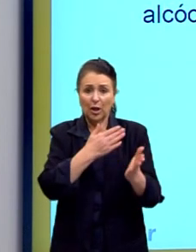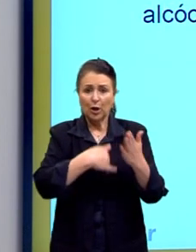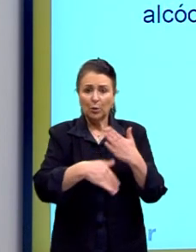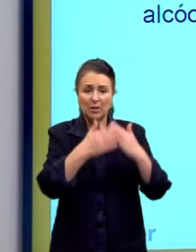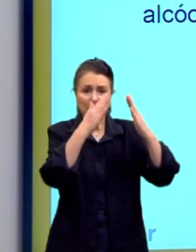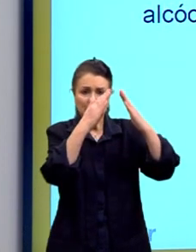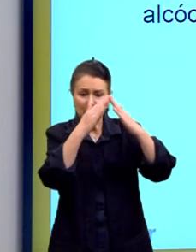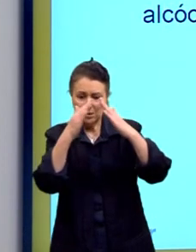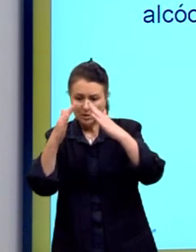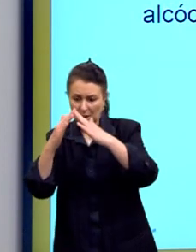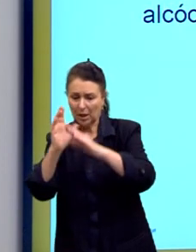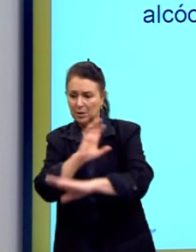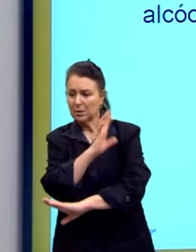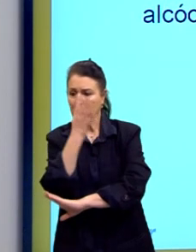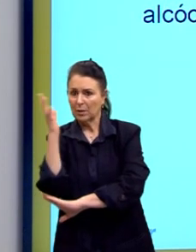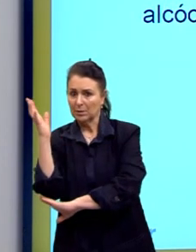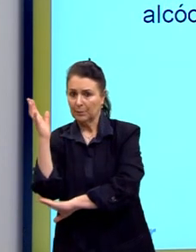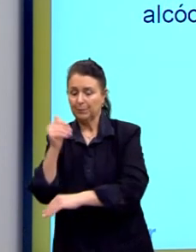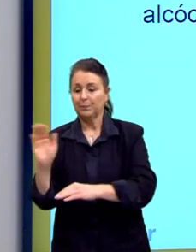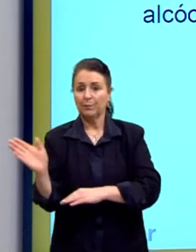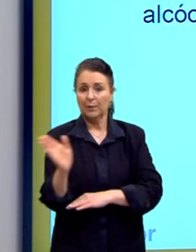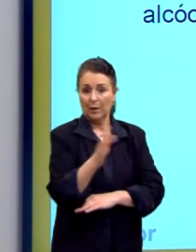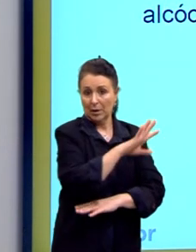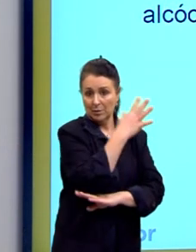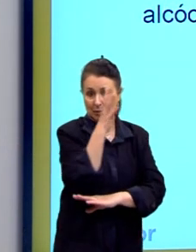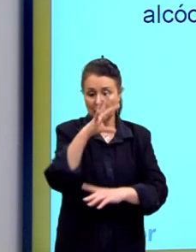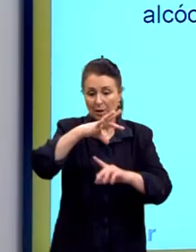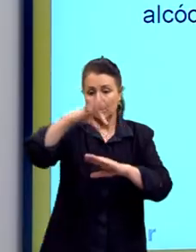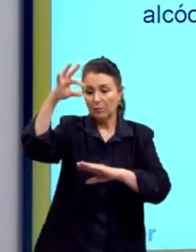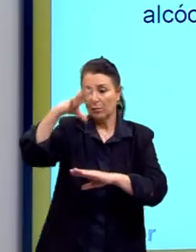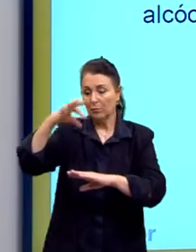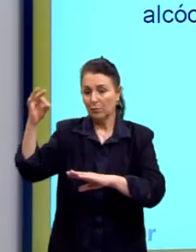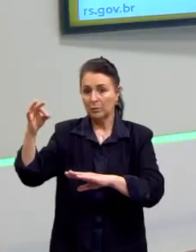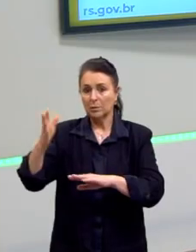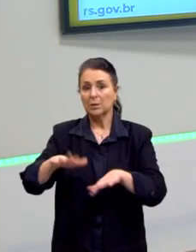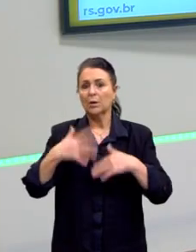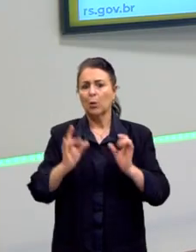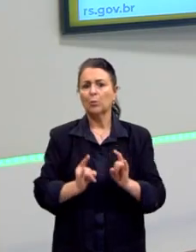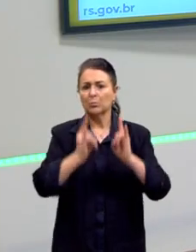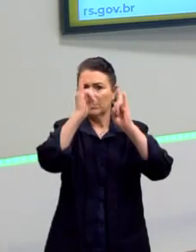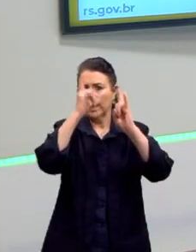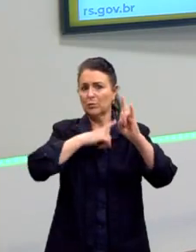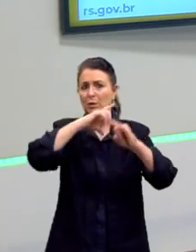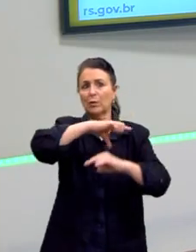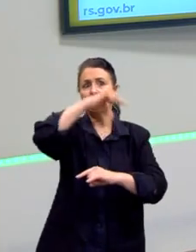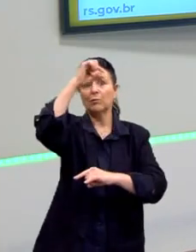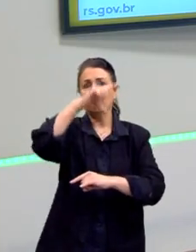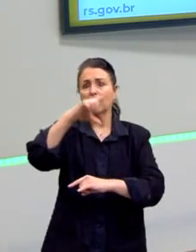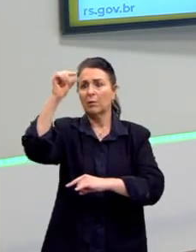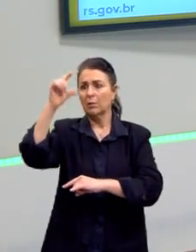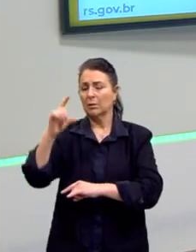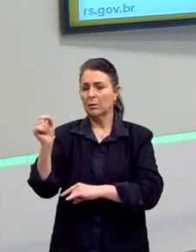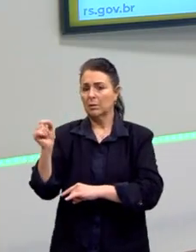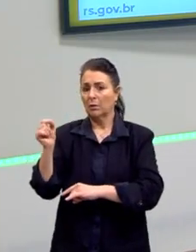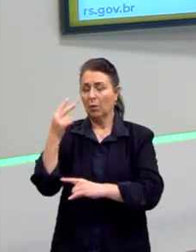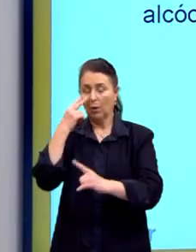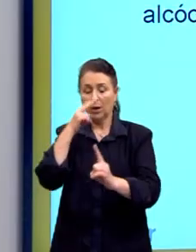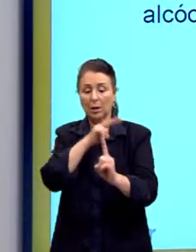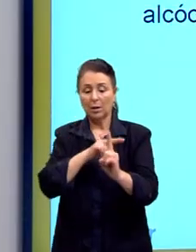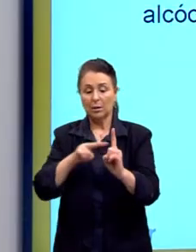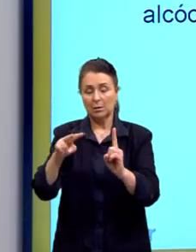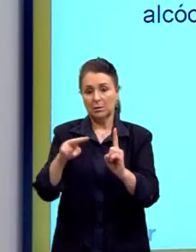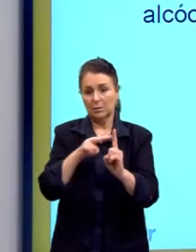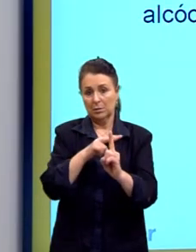plantas, todas as plantas têm folhas, portanto, todos os prédios têm folhas. Mas veja que sempre nessa perspectiva já de,